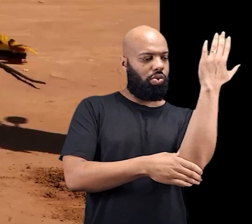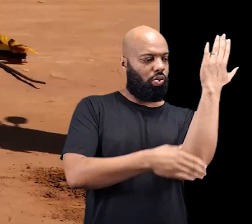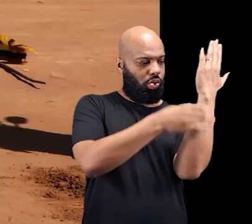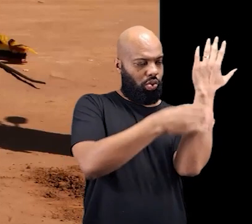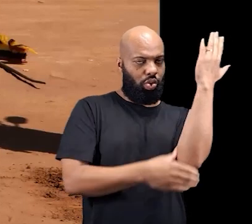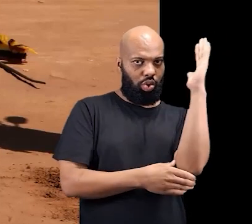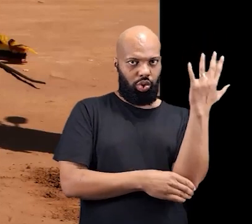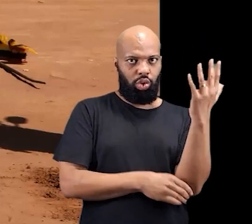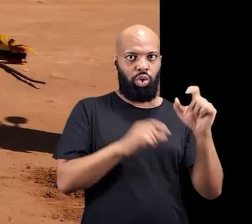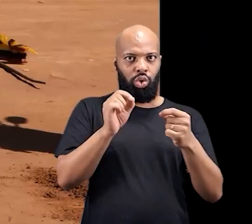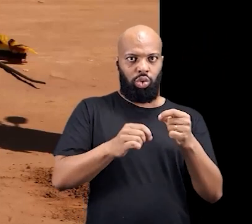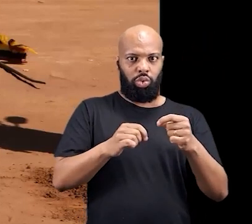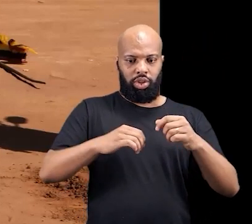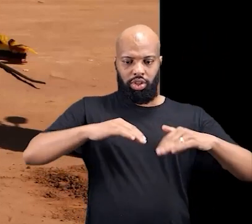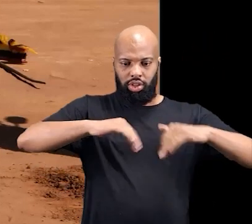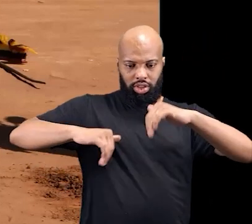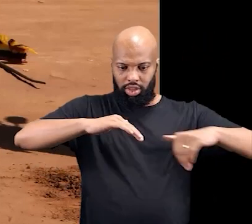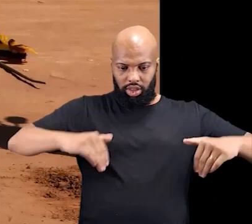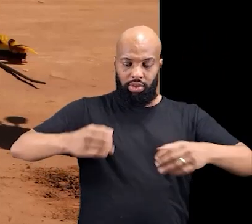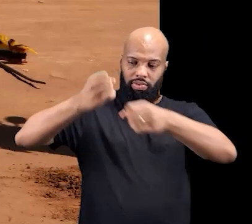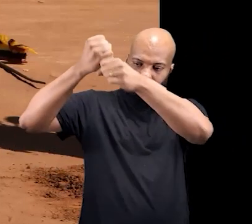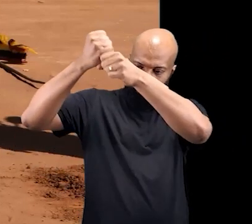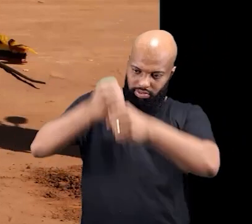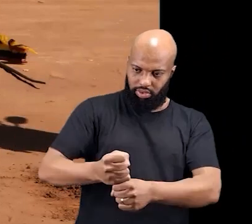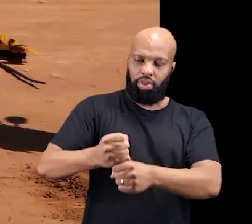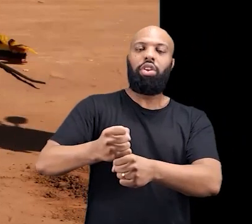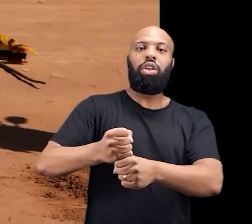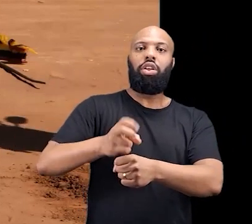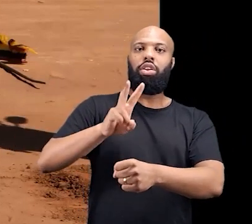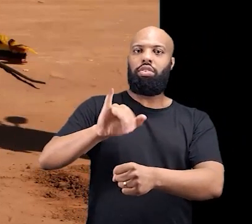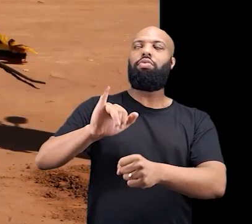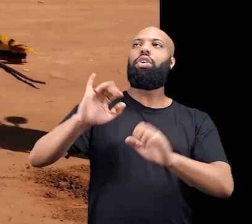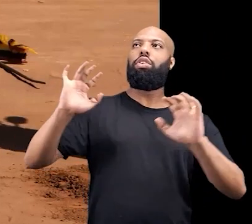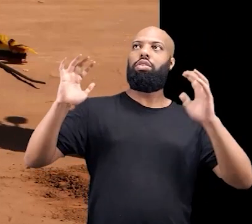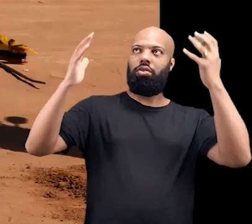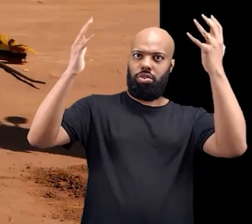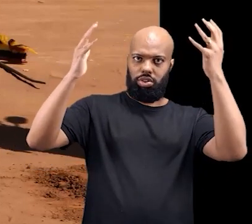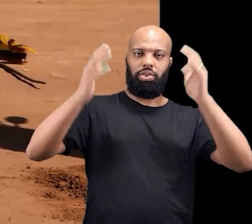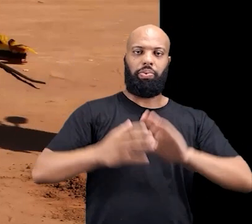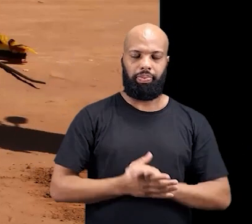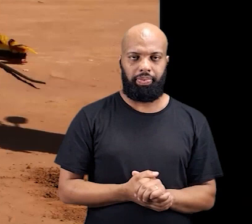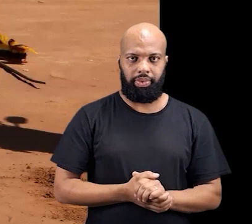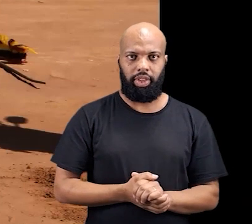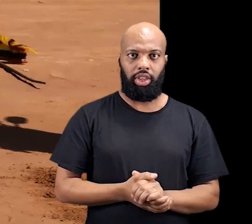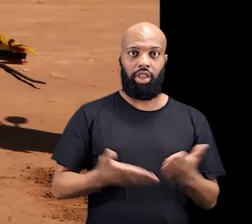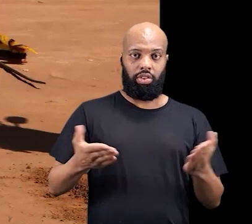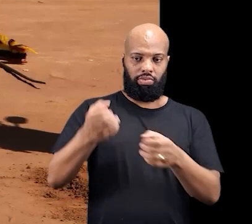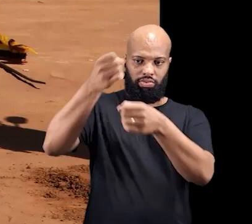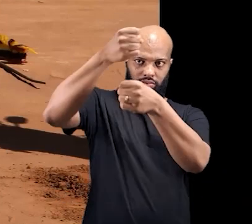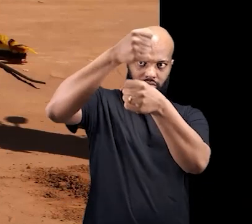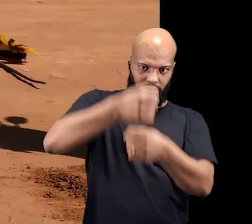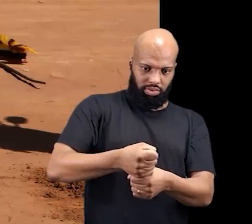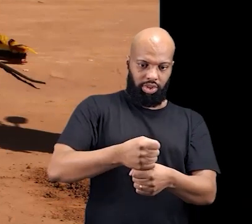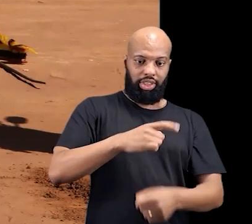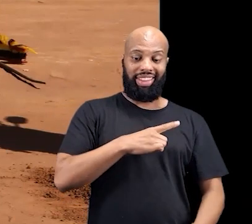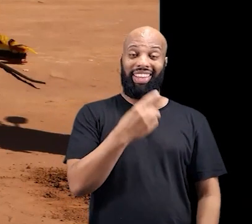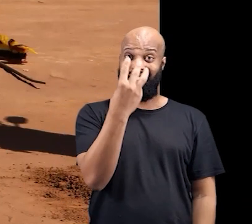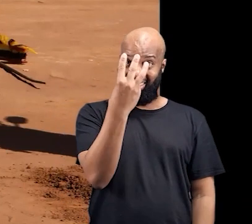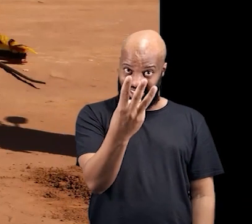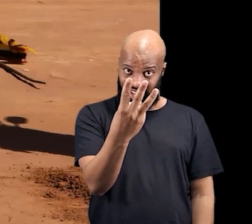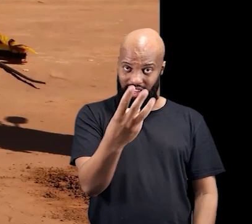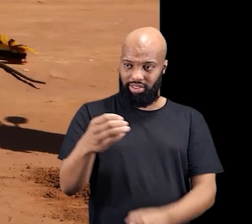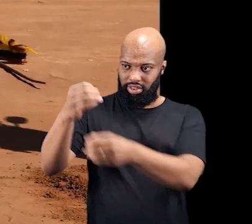tronco é enterrado, né? Ele é fixado no centro da aldeia que é onde tudo vai acontecer. Nesse